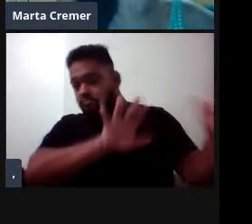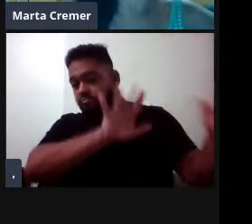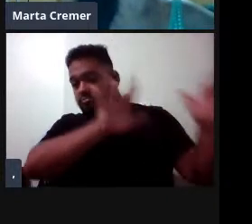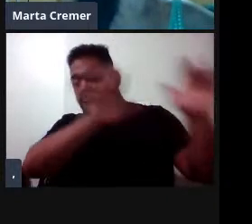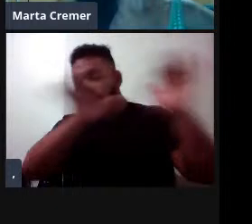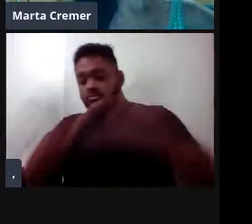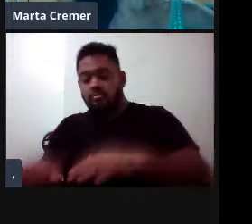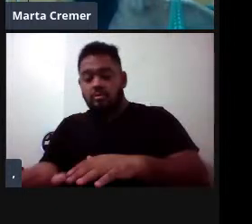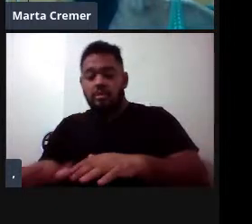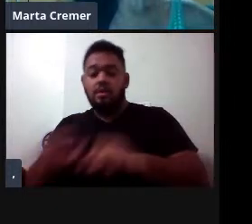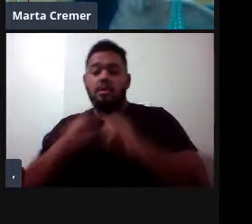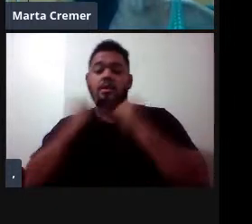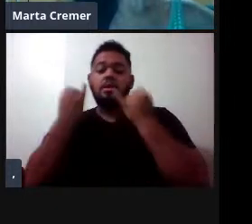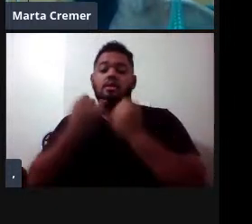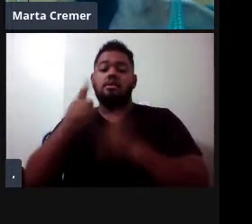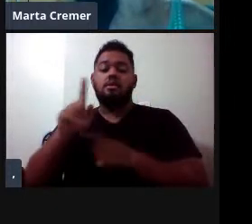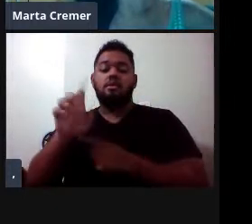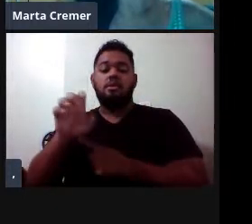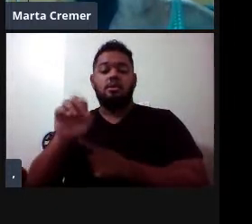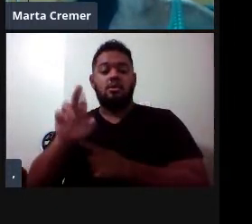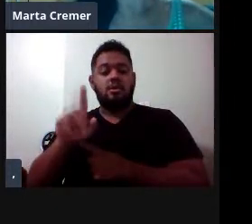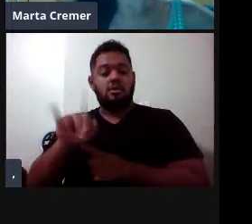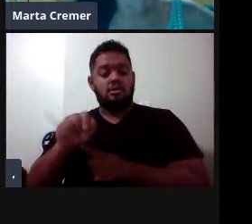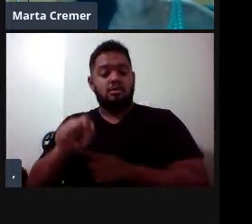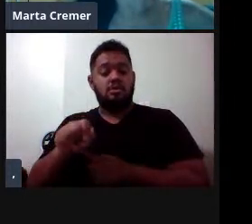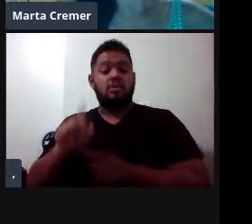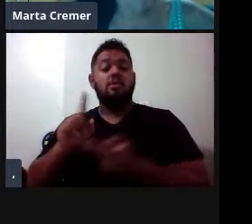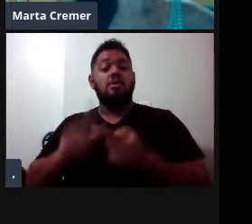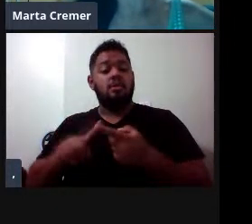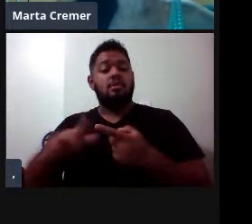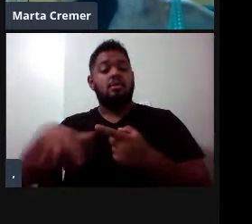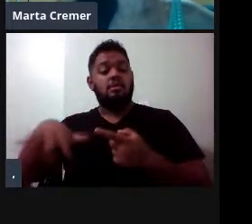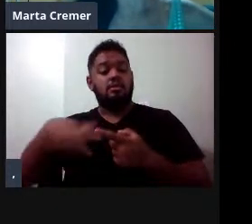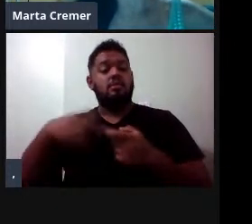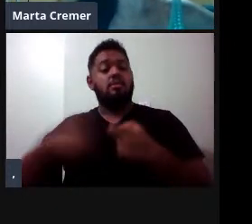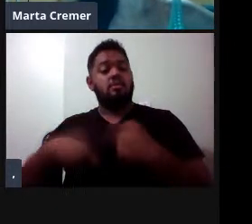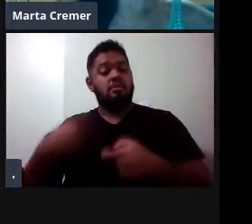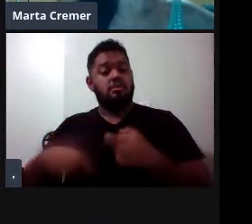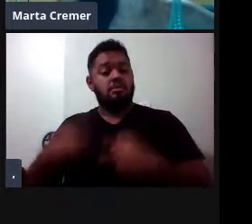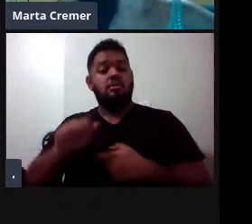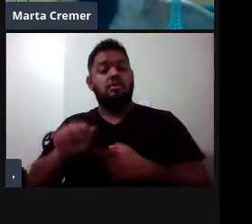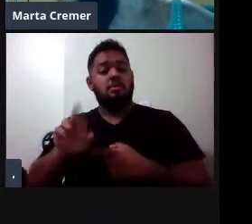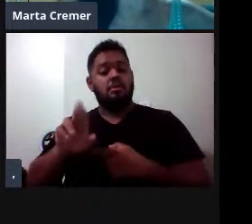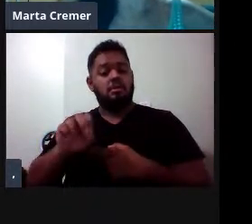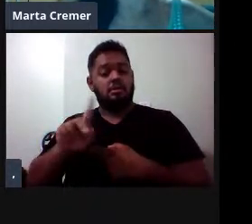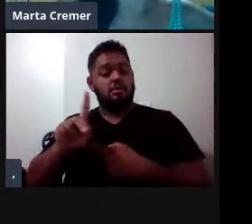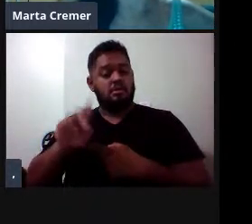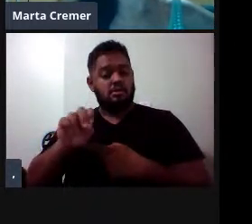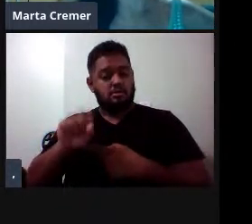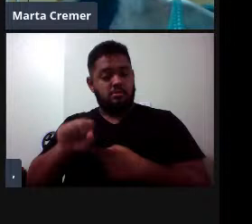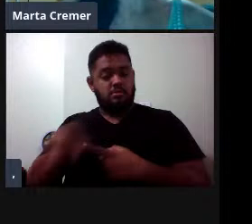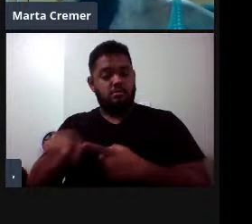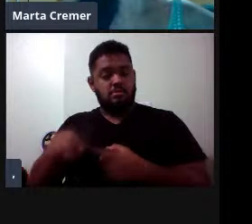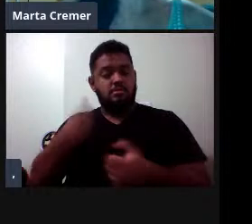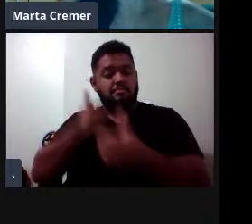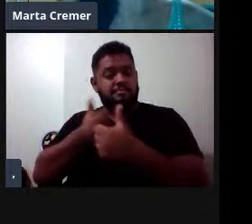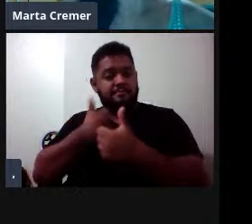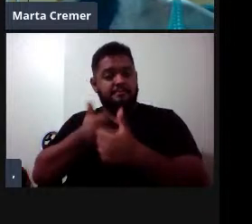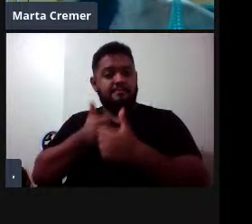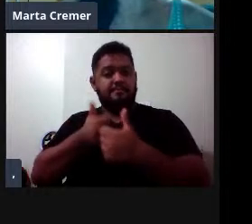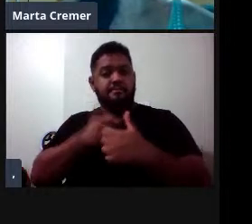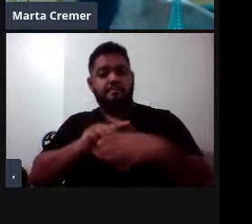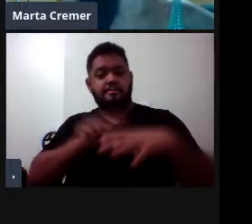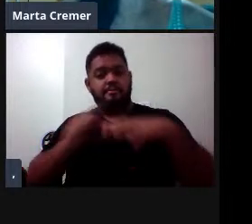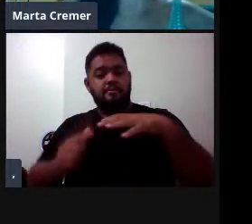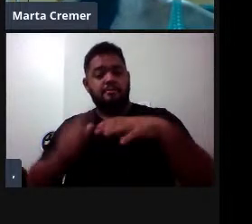nas Georgias do Sul, e que reproduz ali na região de Abrolhos, né. Então, em latitudes baixas, né. E assim, nós